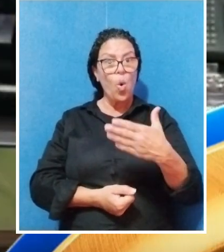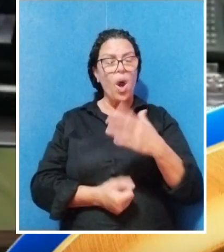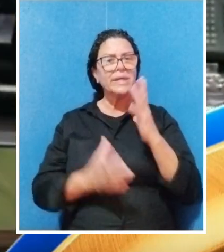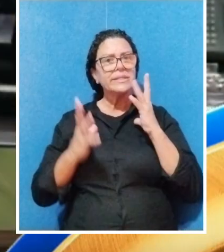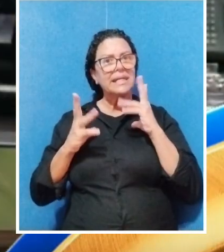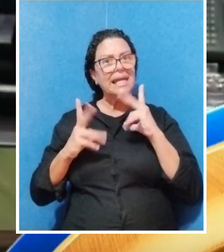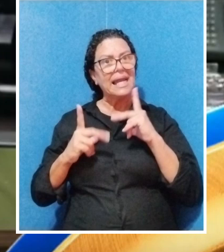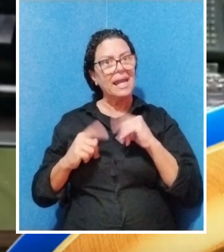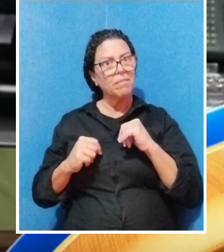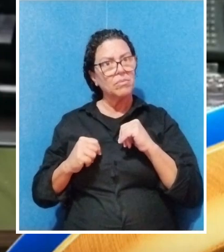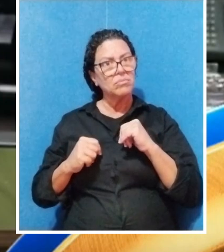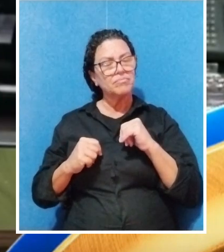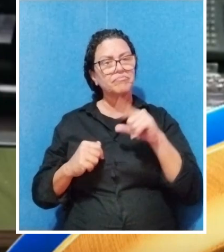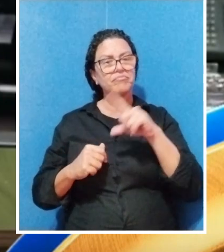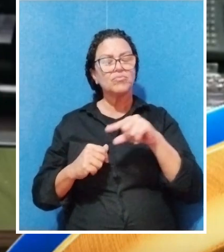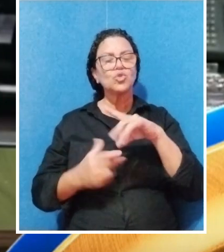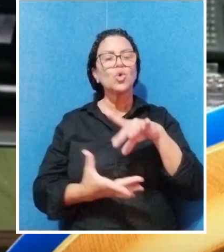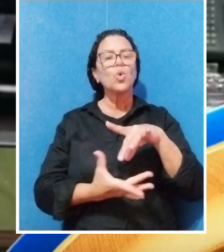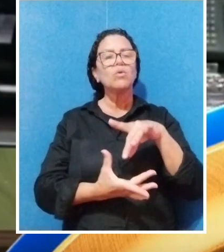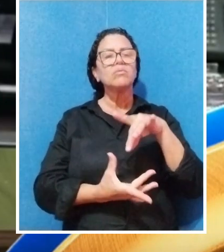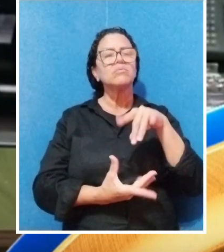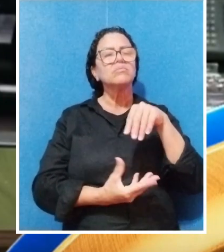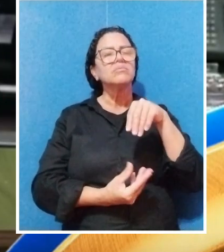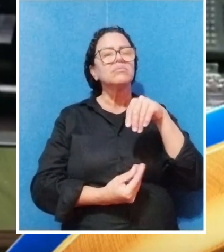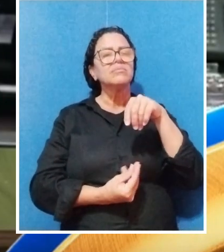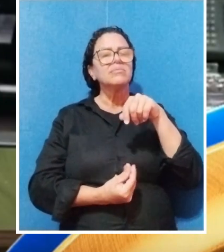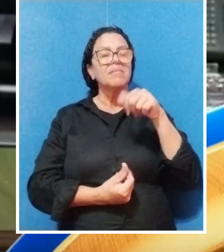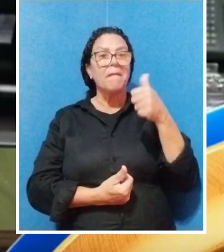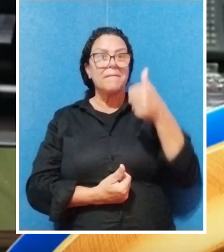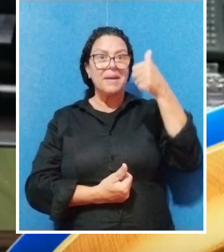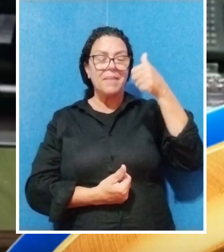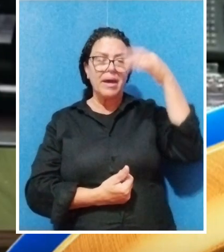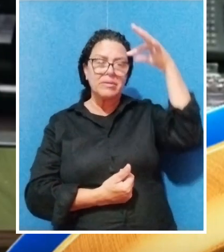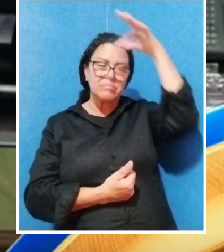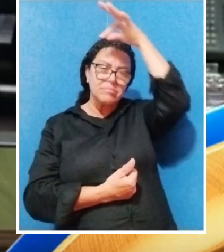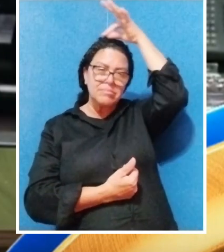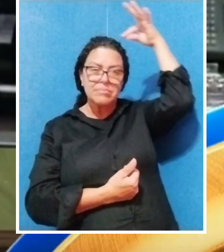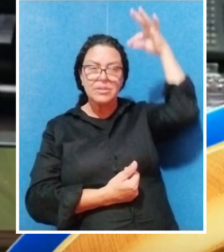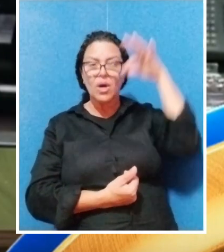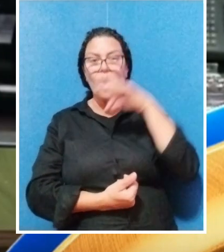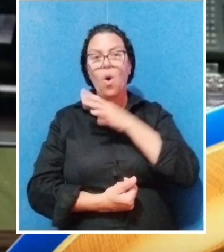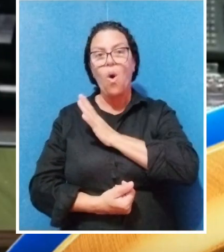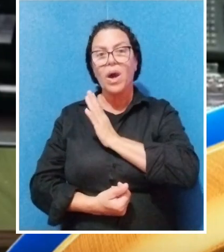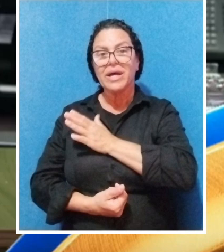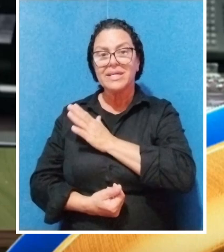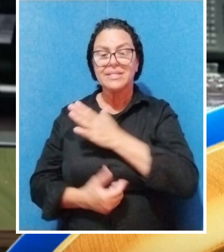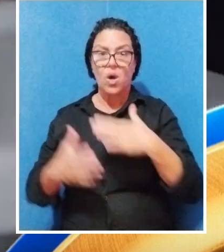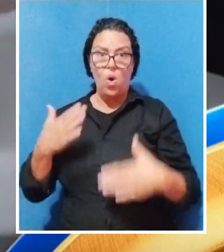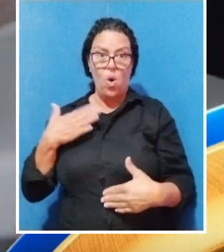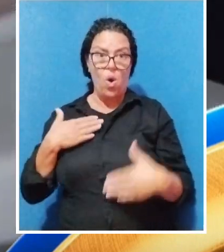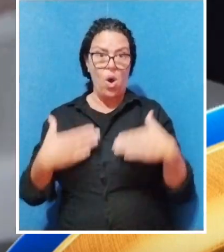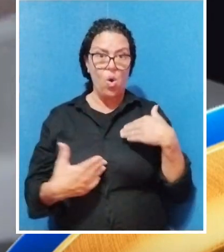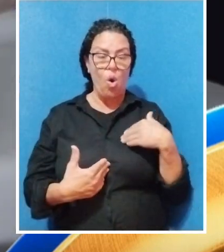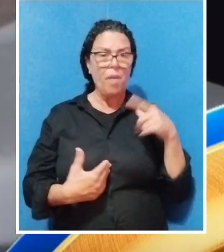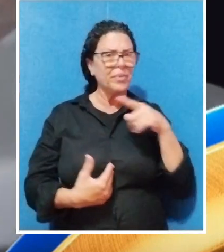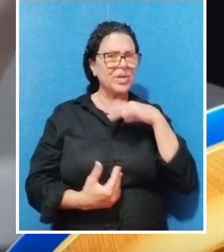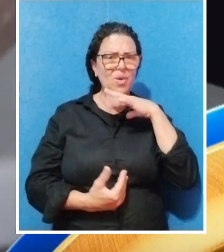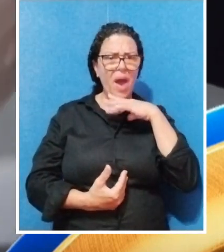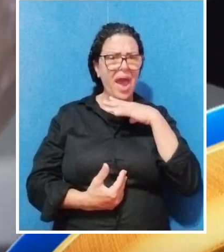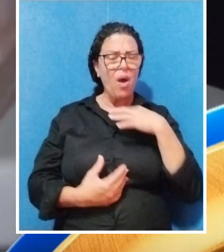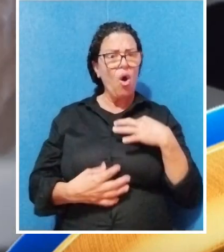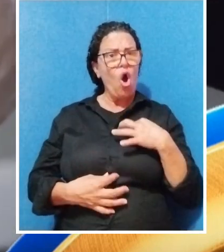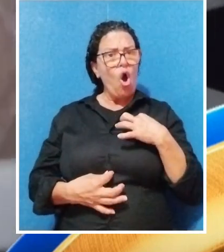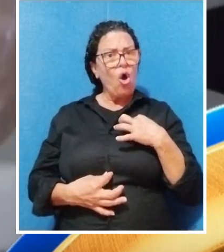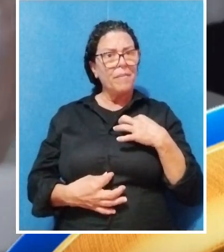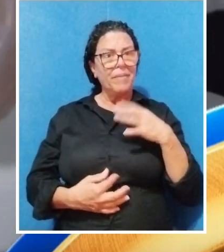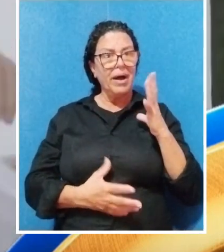Quando limpo, o espírito vem primeiro, depois do coração e chega ao corpo todo. Não é